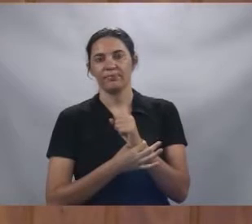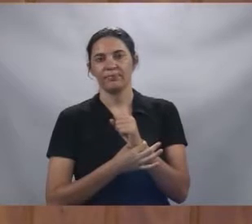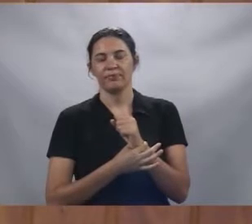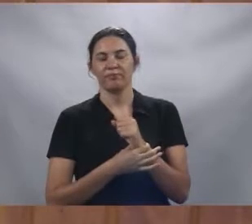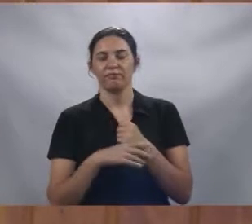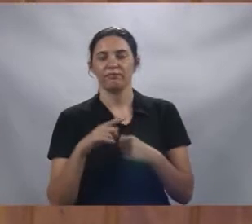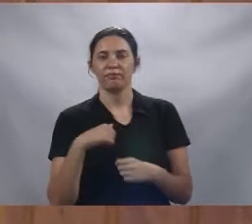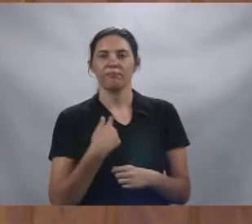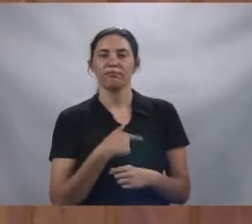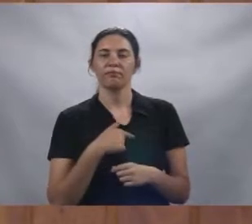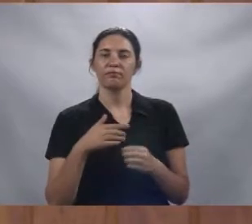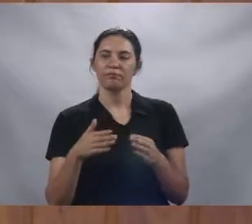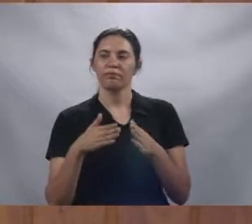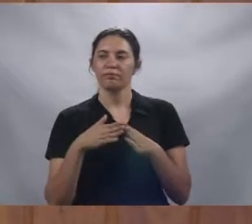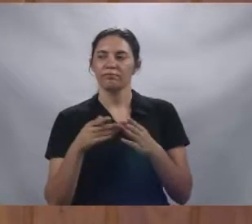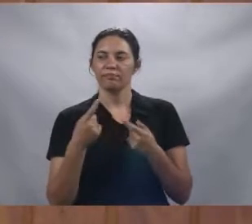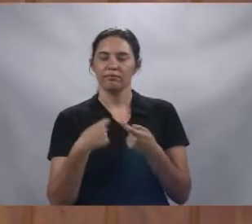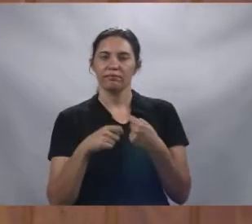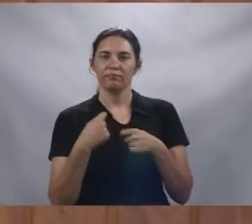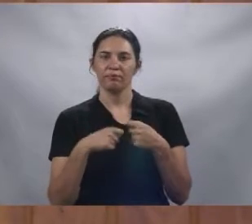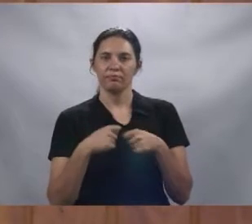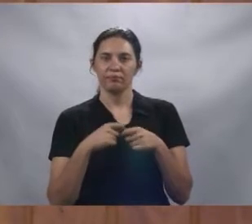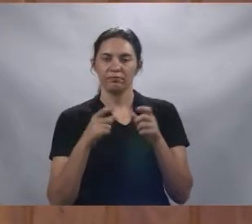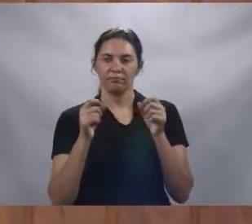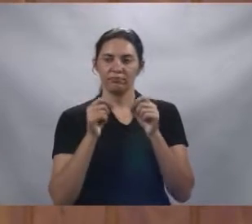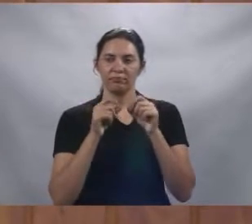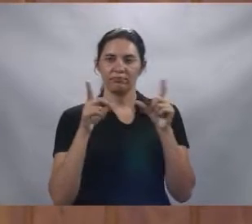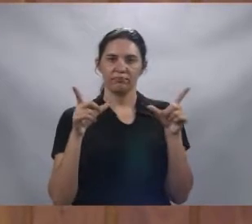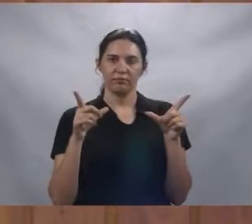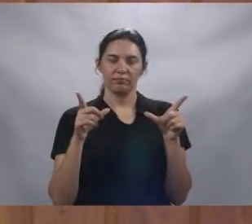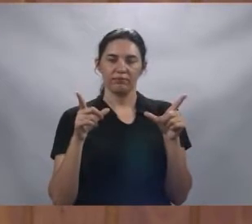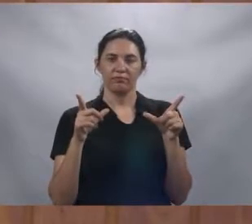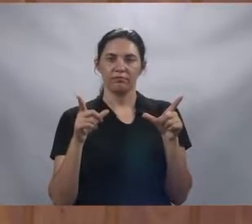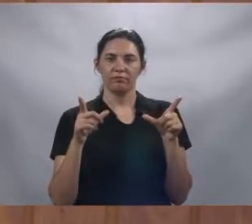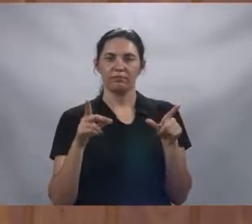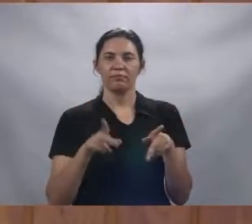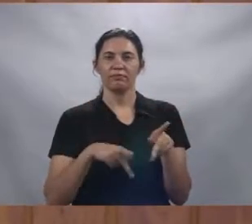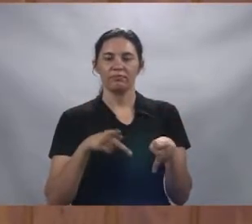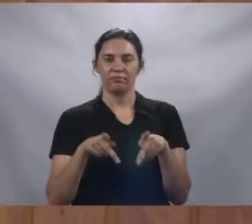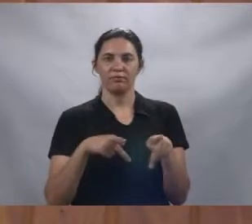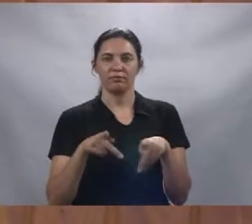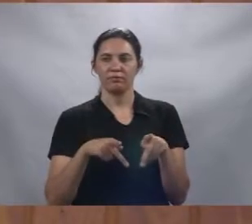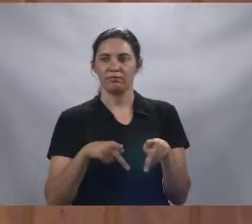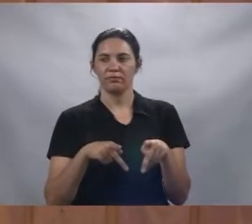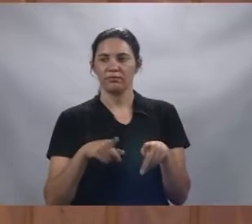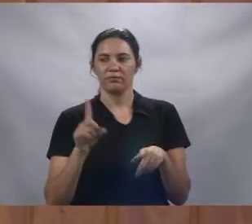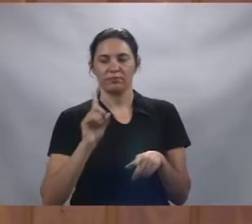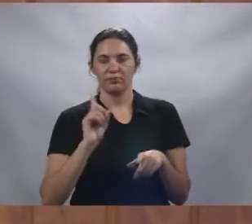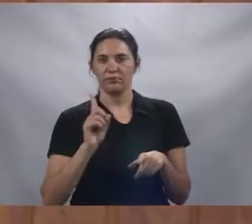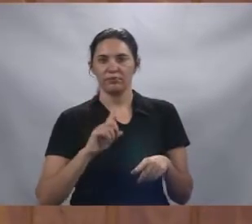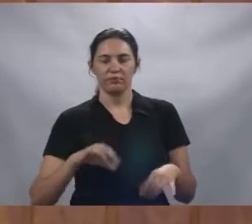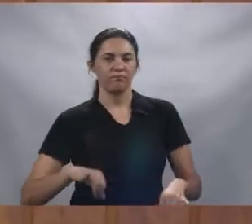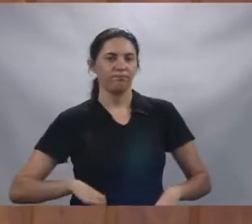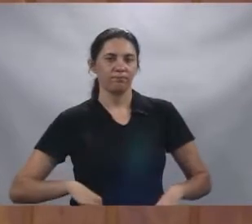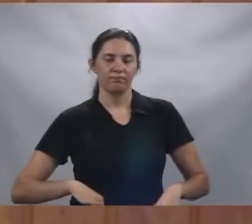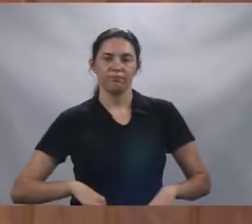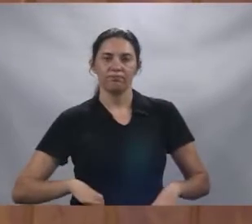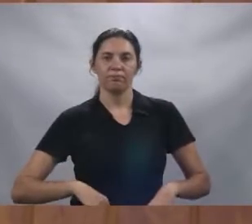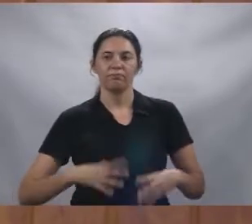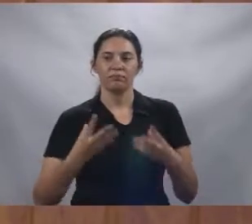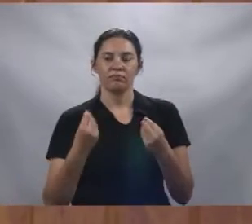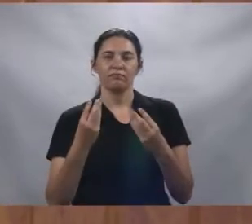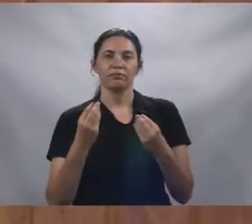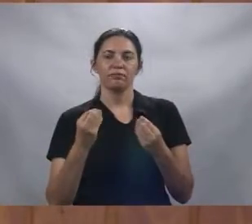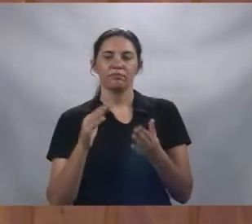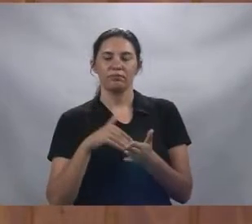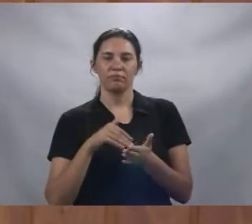a gente pede aí da administração que dê uma atenção para aquele povo, para que eles não sofram tanto, até